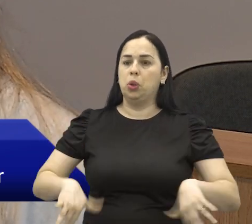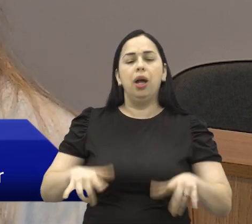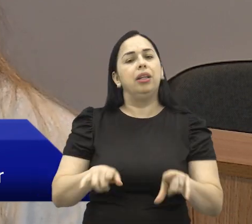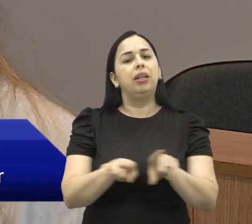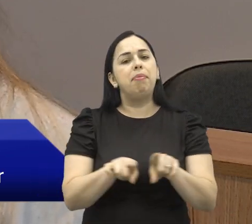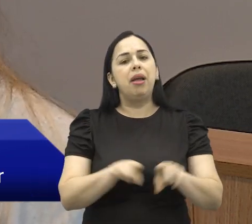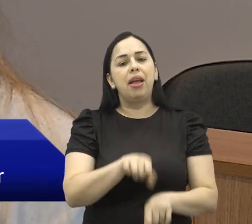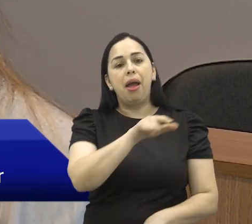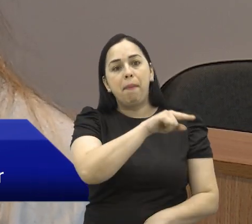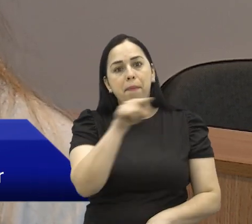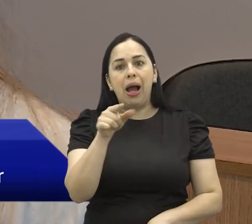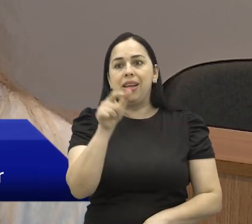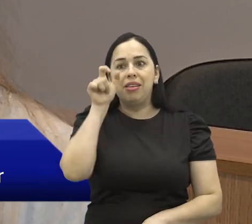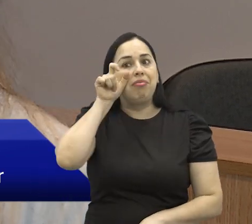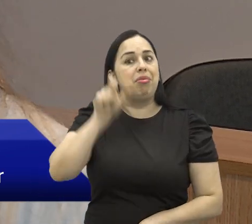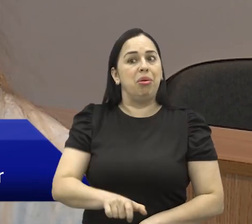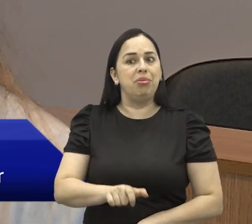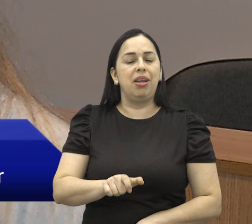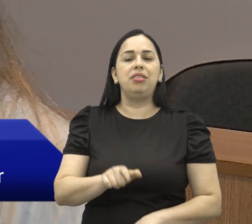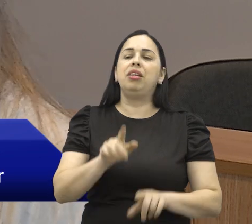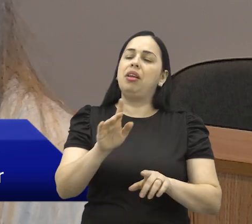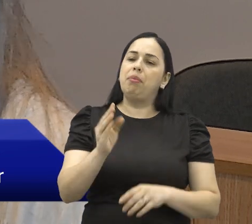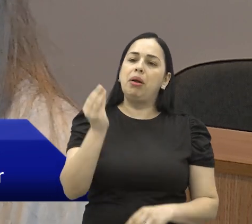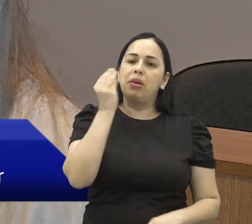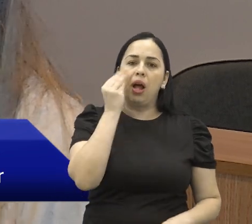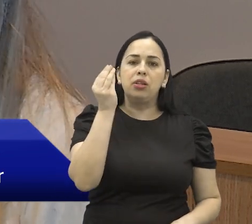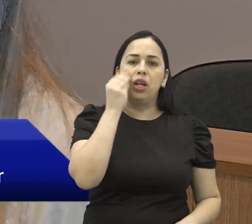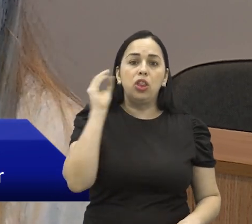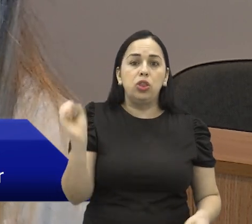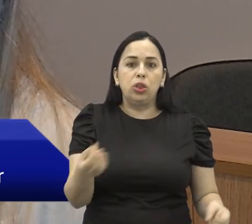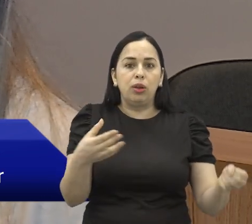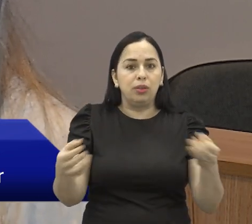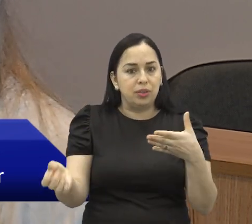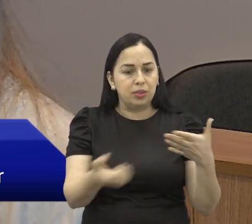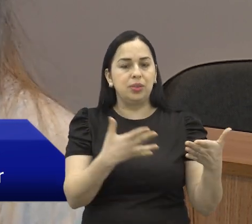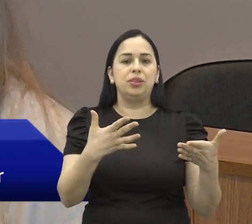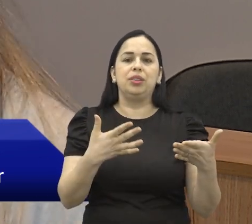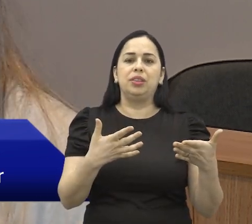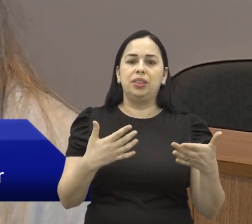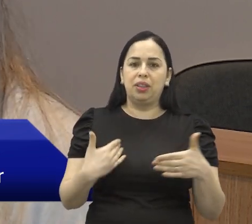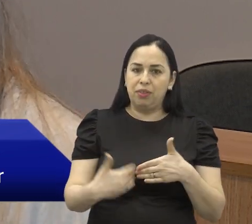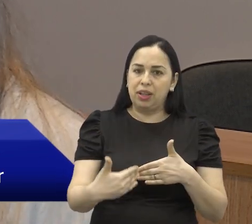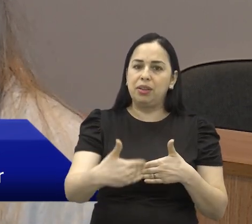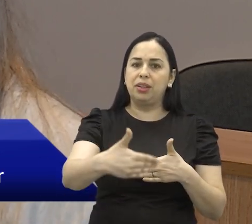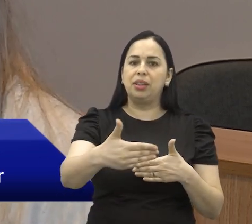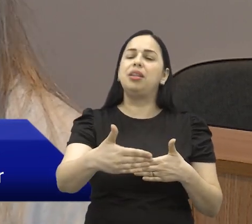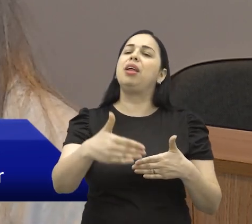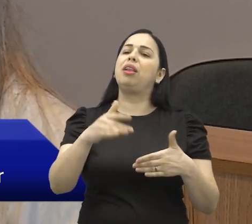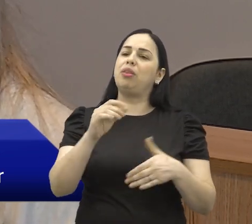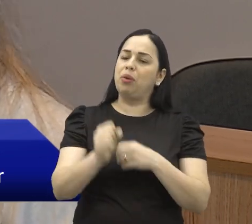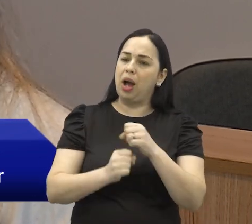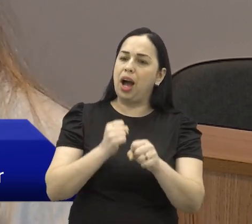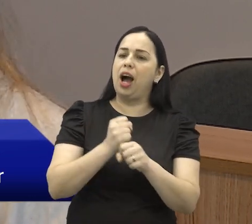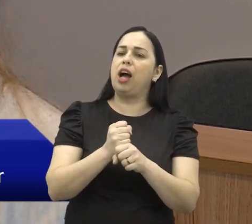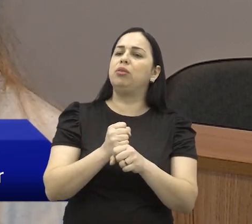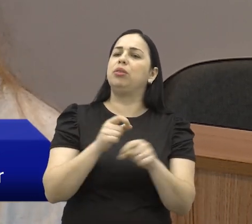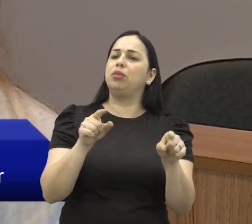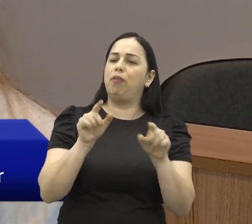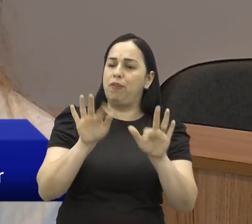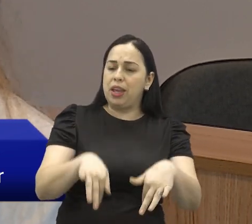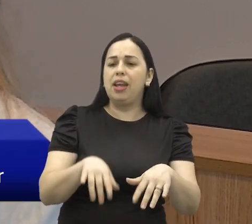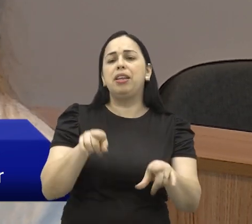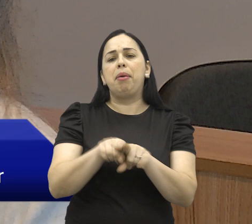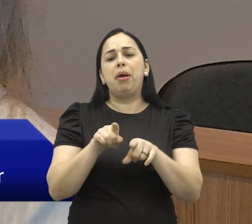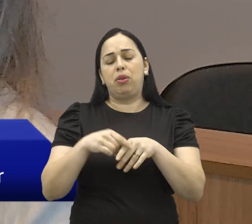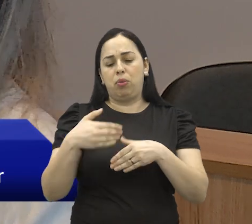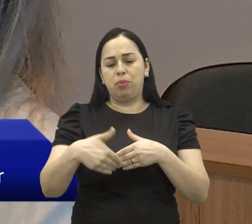público, né? Esses candidatos. Então, sempre tem novas possibilidades e oportunidades que vêm chegando, né? Esse ano de ano e o resto do